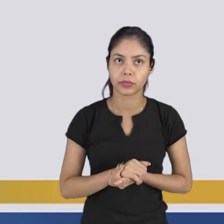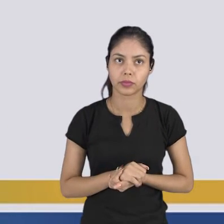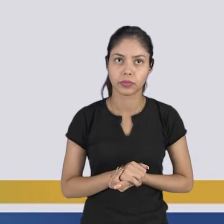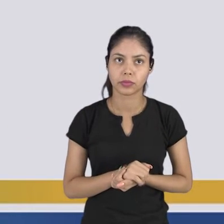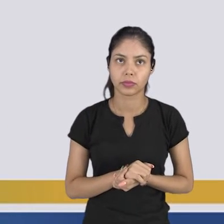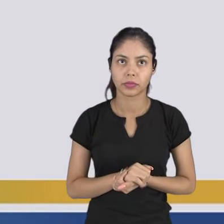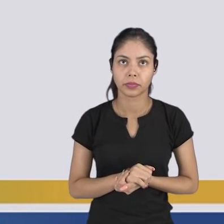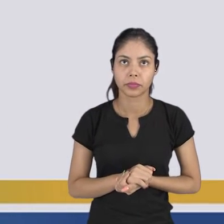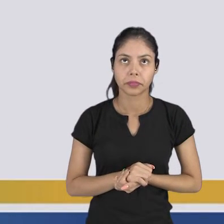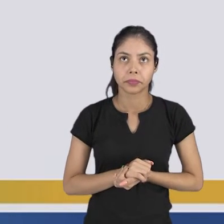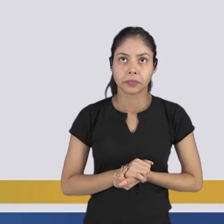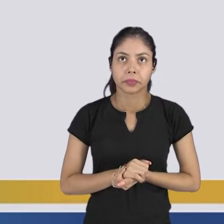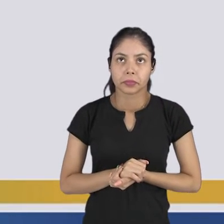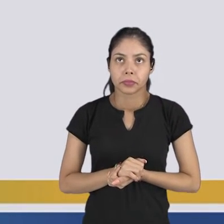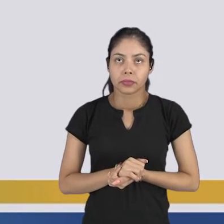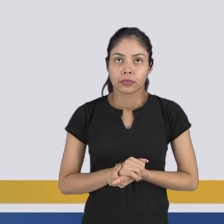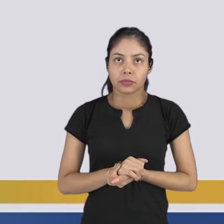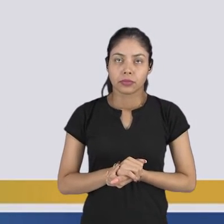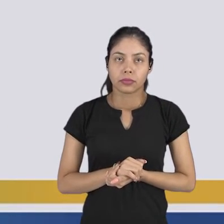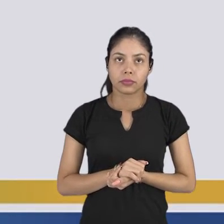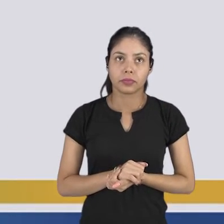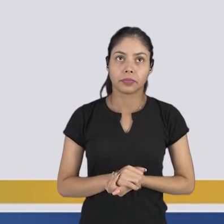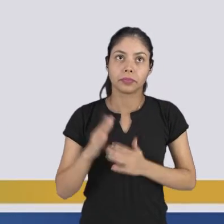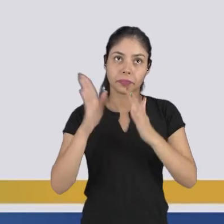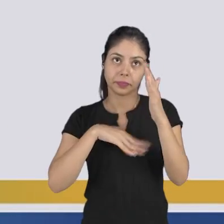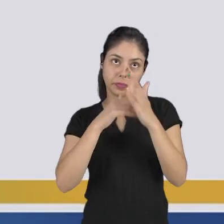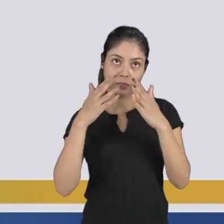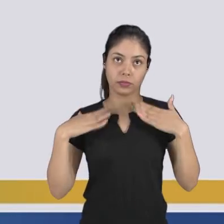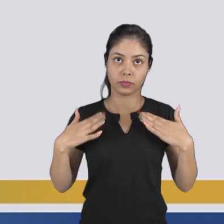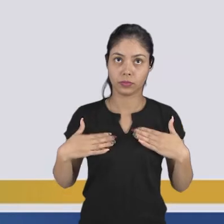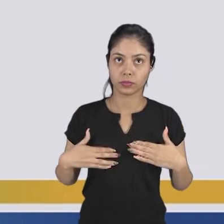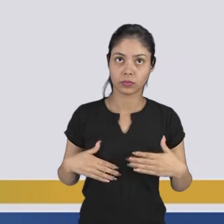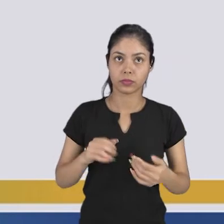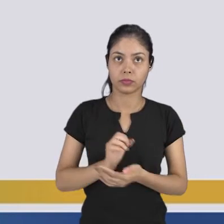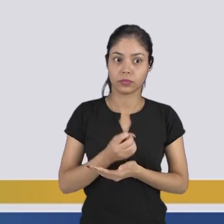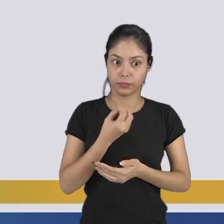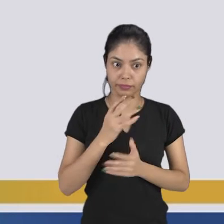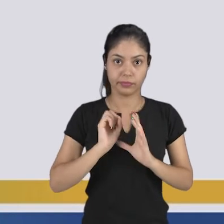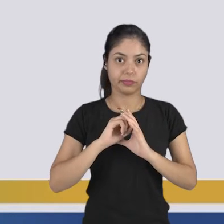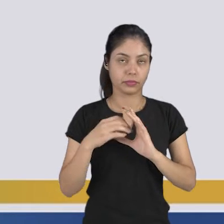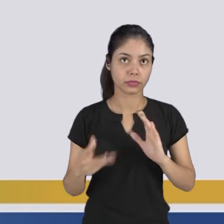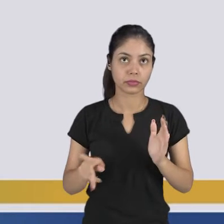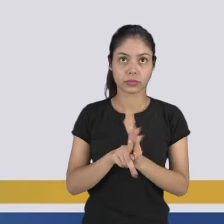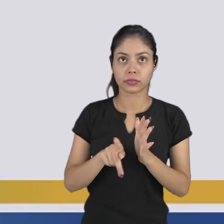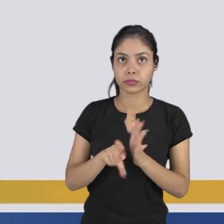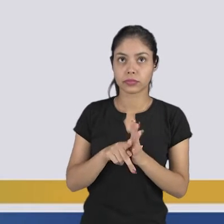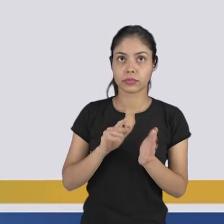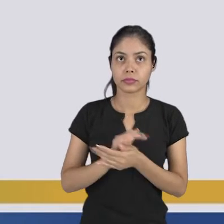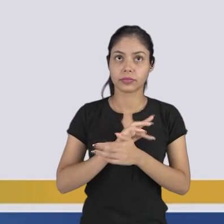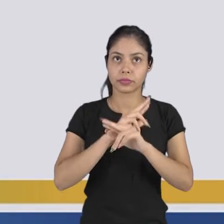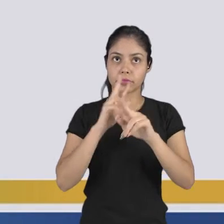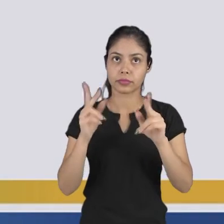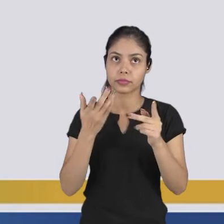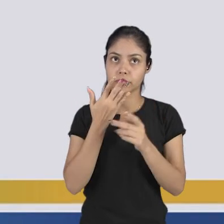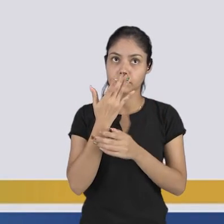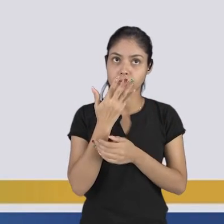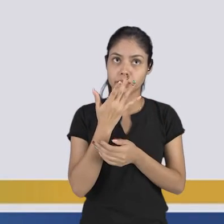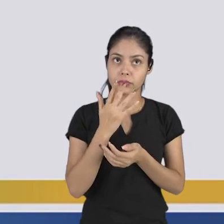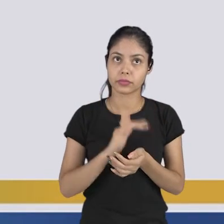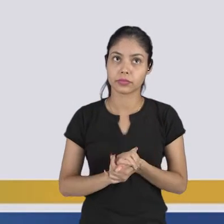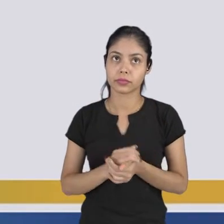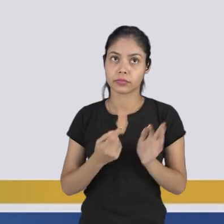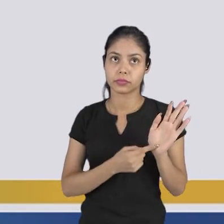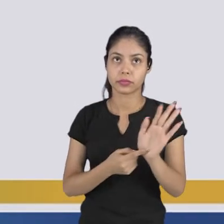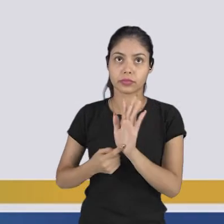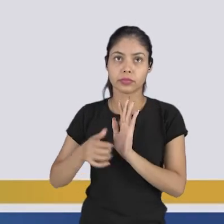Nas tribos indígenas eu também tenho essa pintura corporal bem característica, com várias cores, indicando